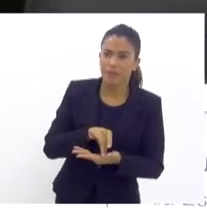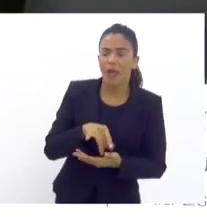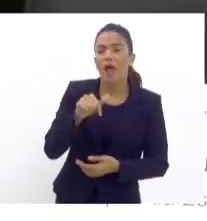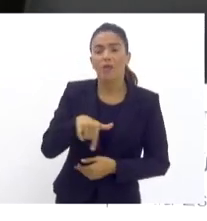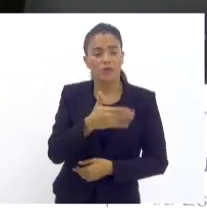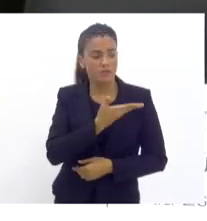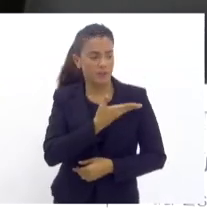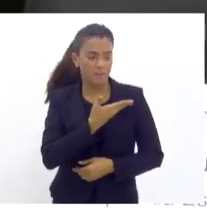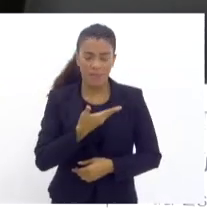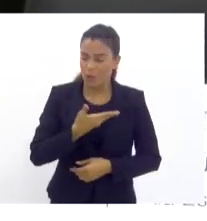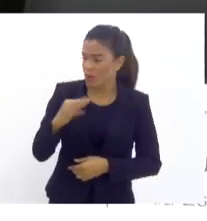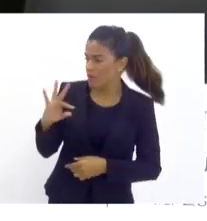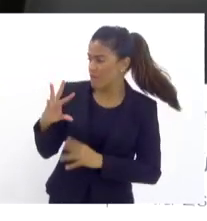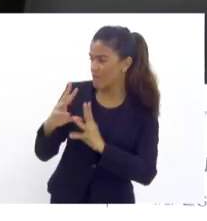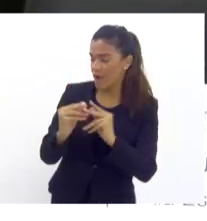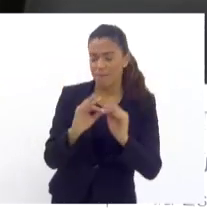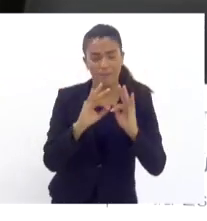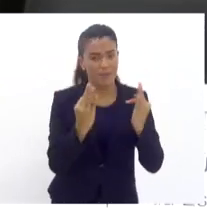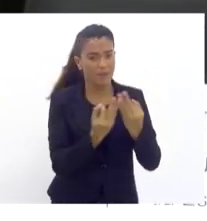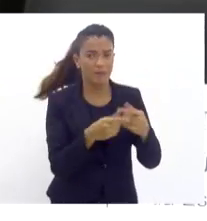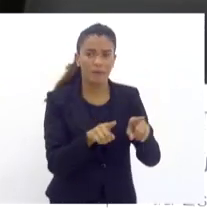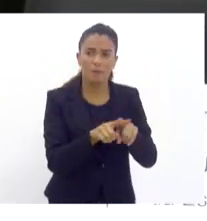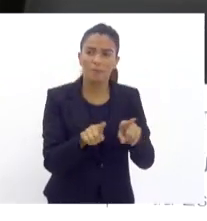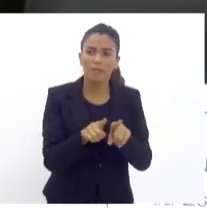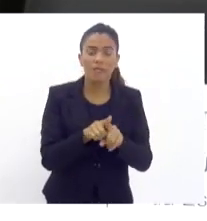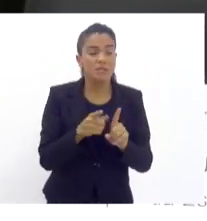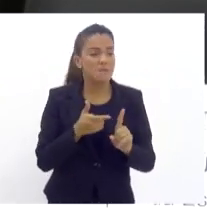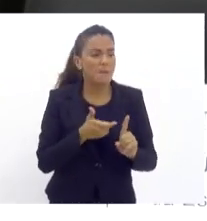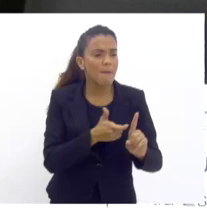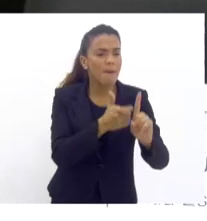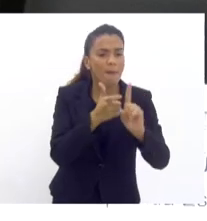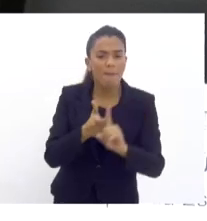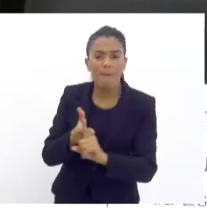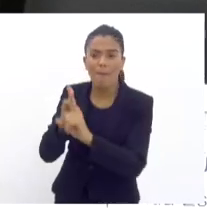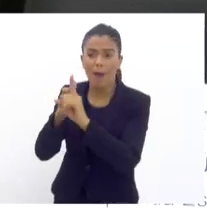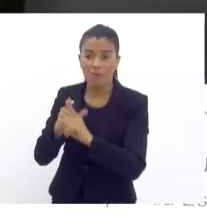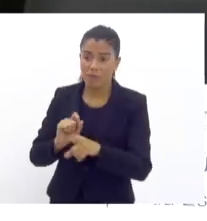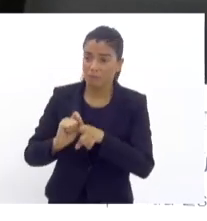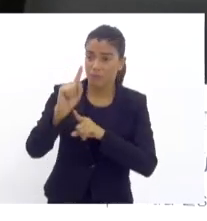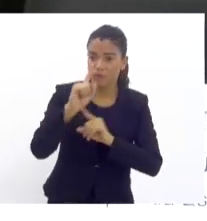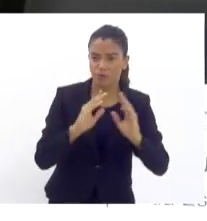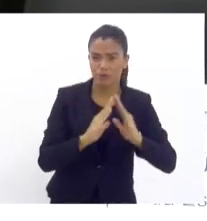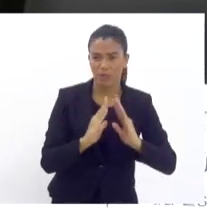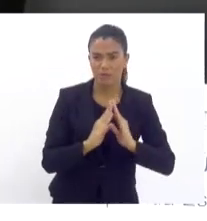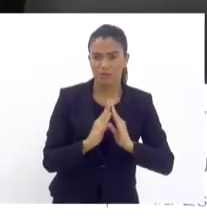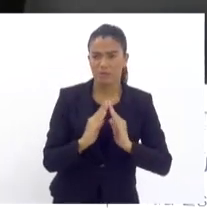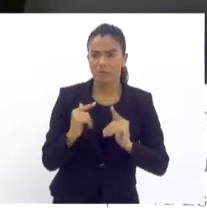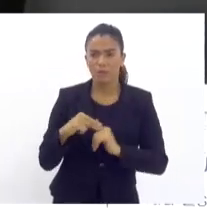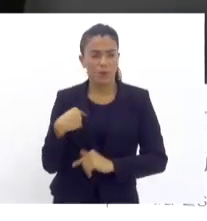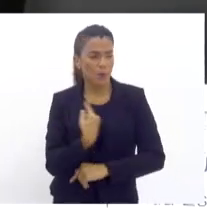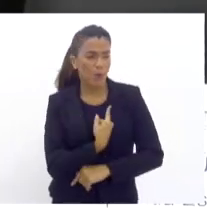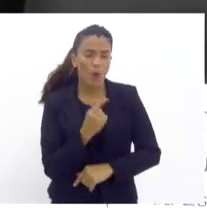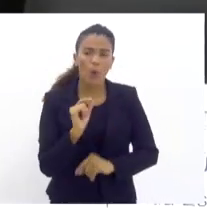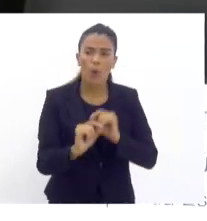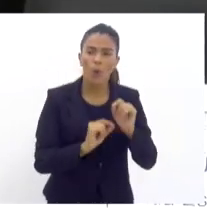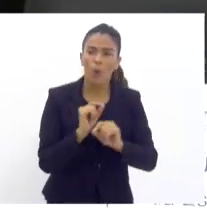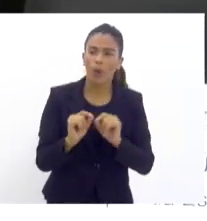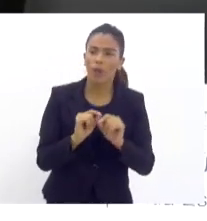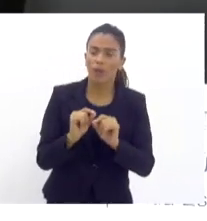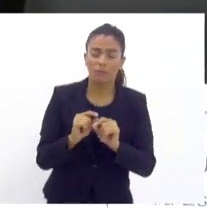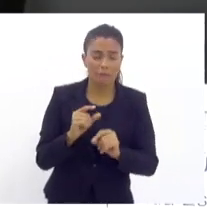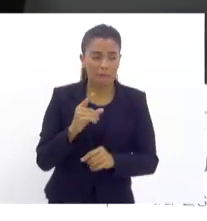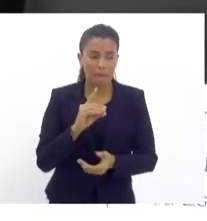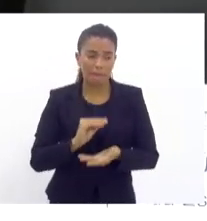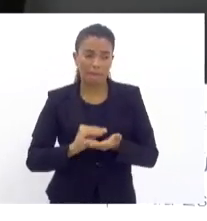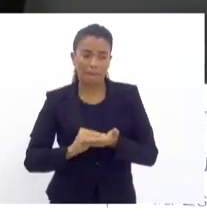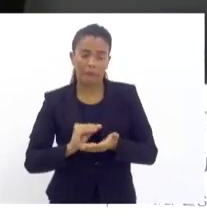nossos amigos, nossas famílias estão sendo caçadas na rua, estão sendo expulsos das nossas casas. Porque nós estamos deixando, muitos estão deixando de ter atitude.